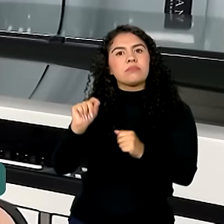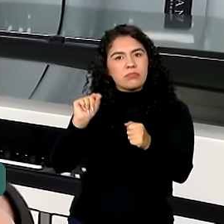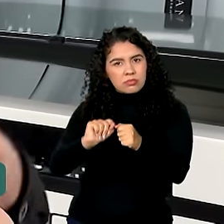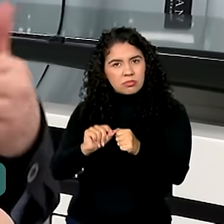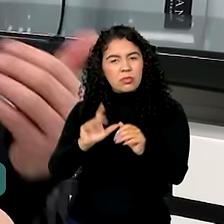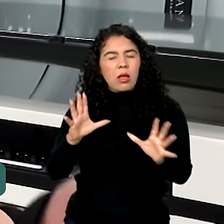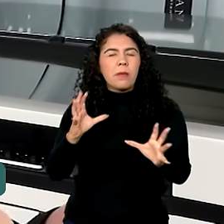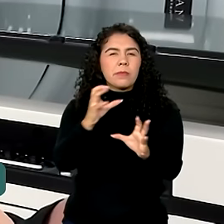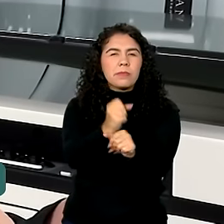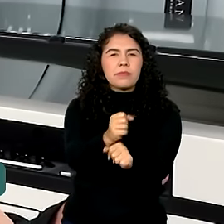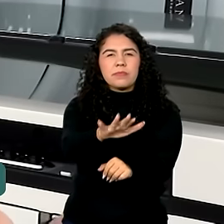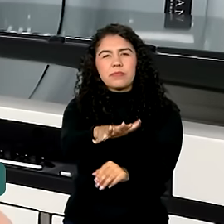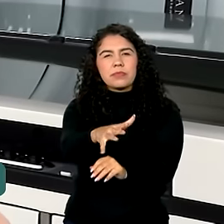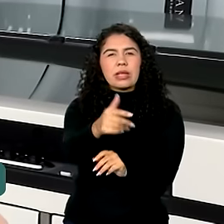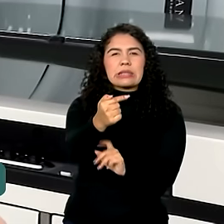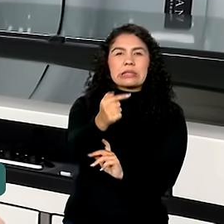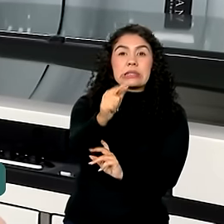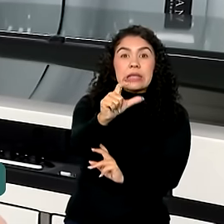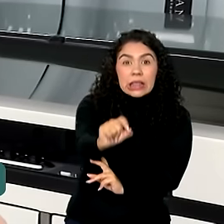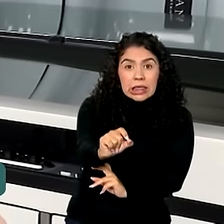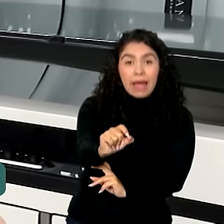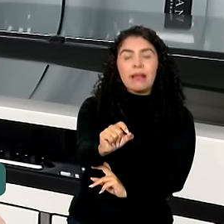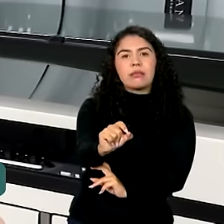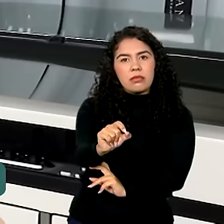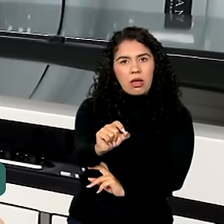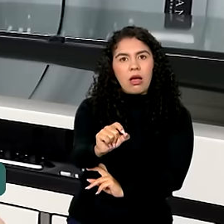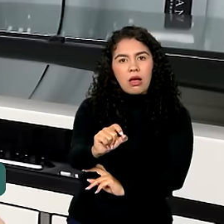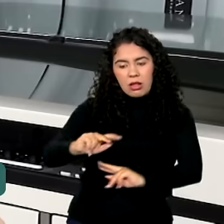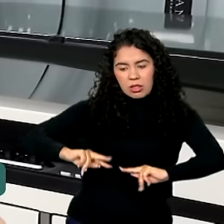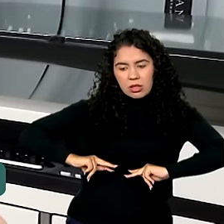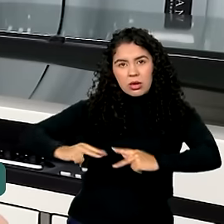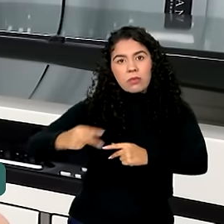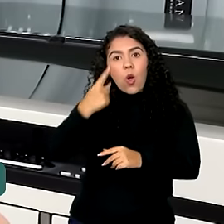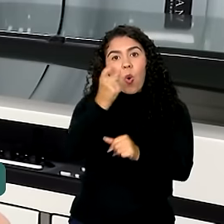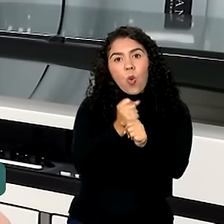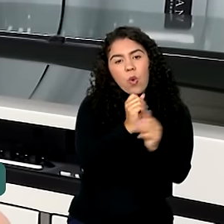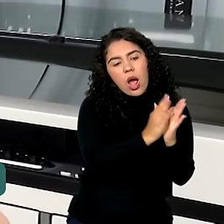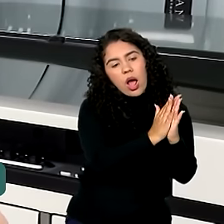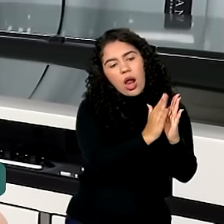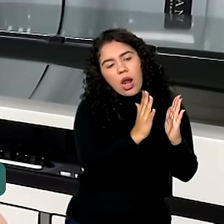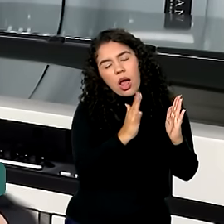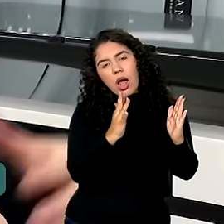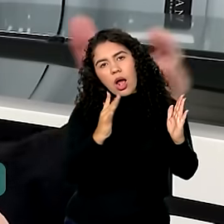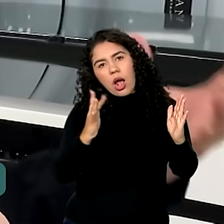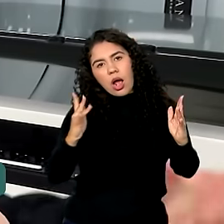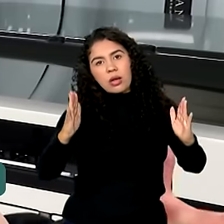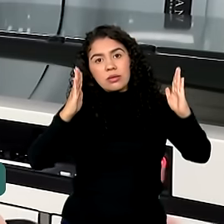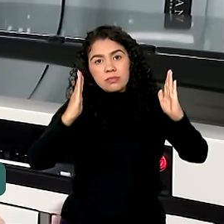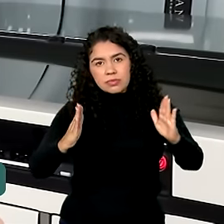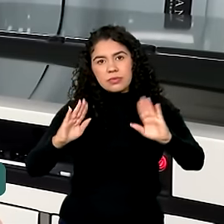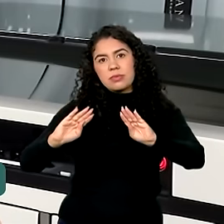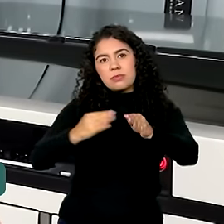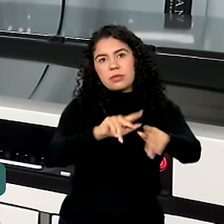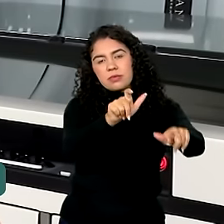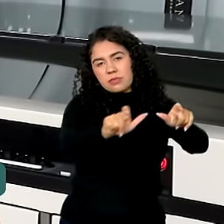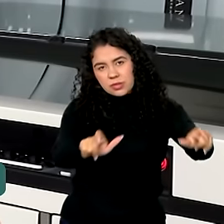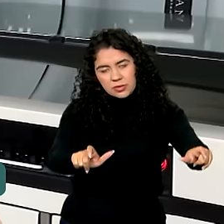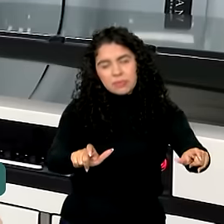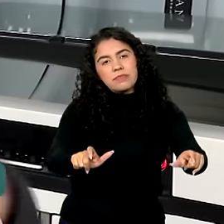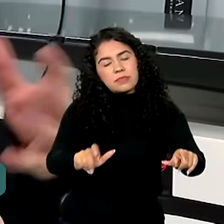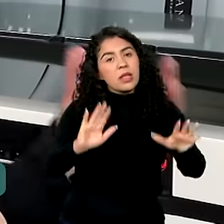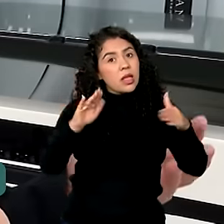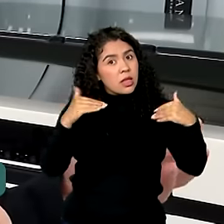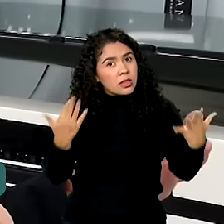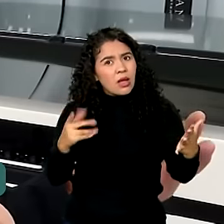fazer 70 transplantes por ano de medula óssea para os usuários. Então,